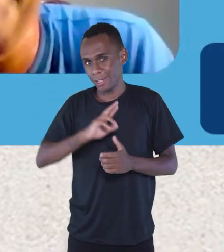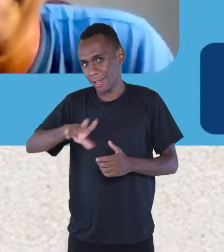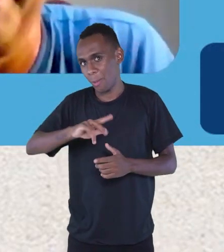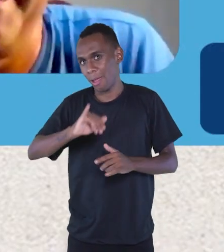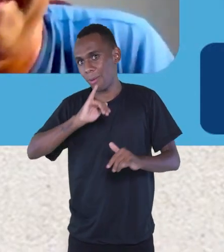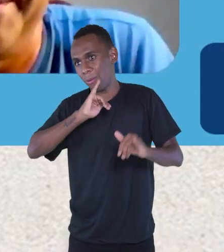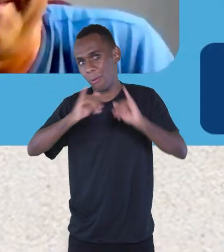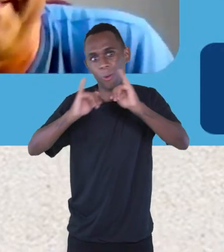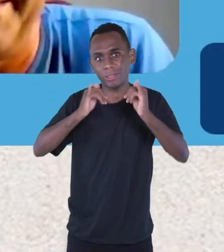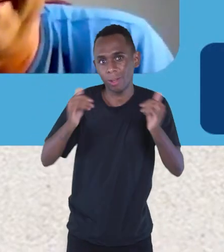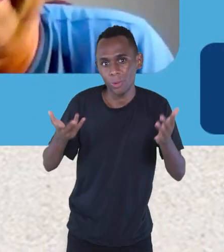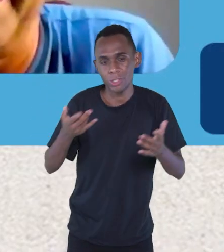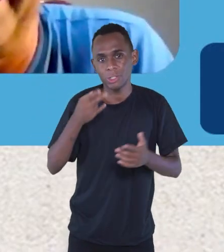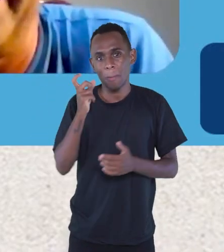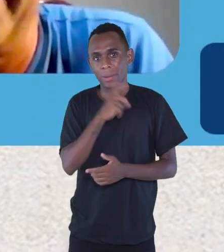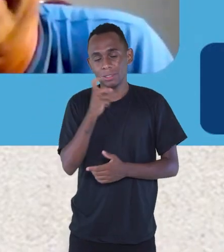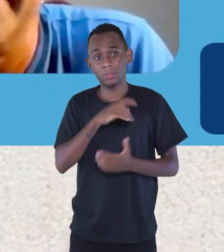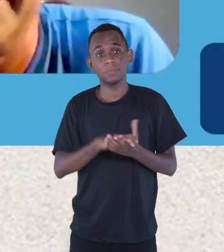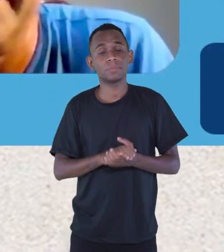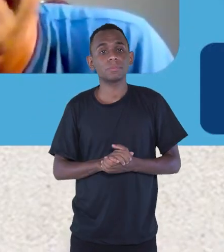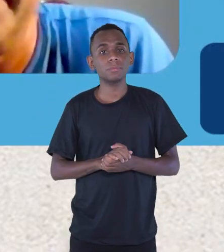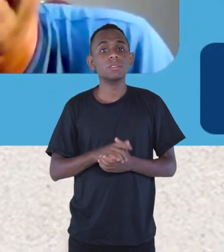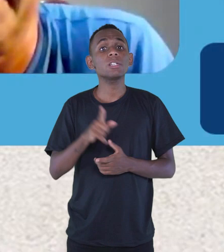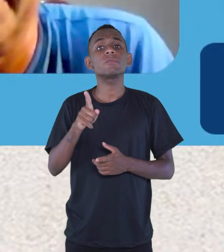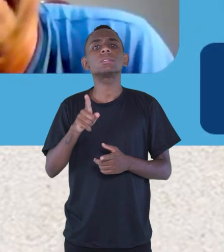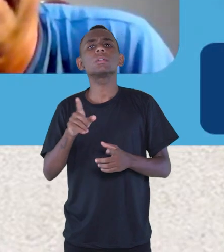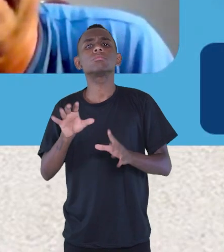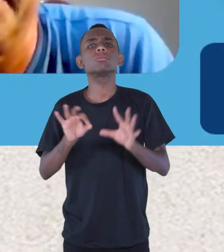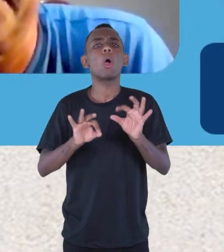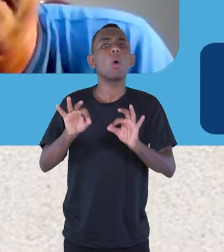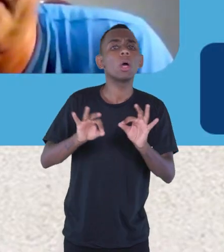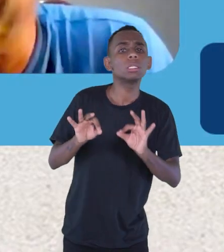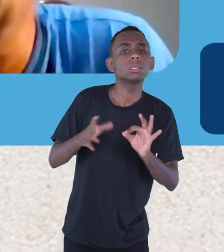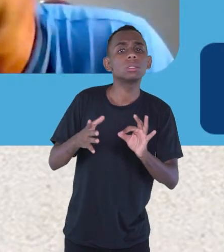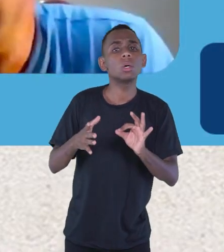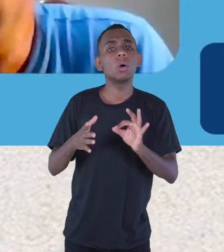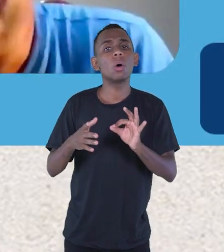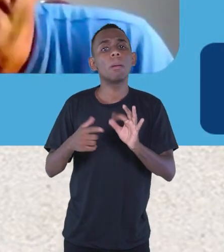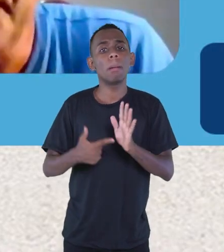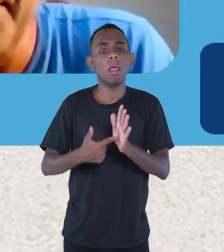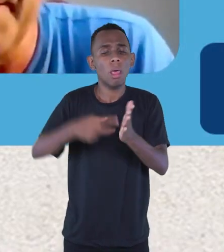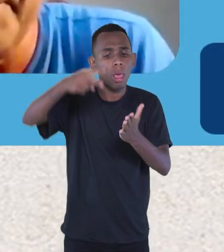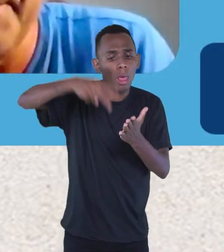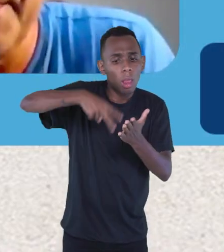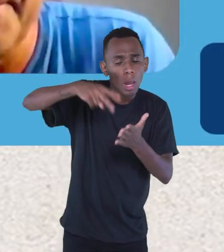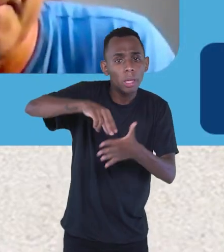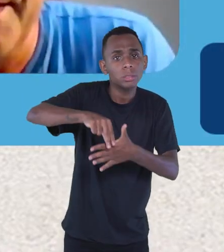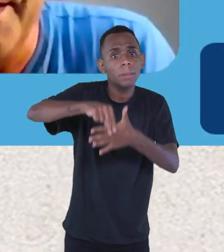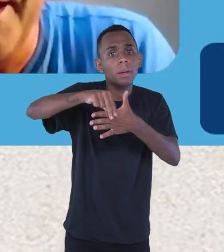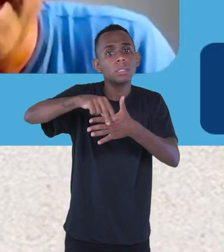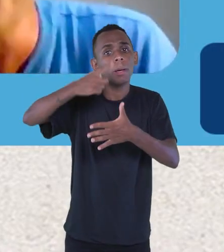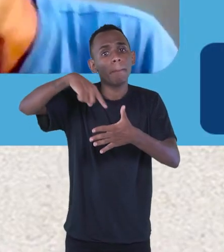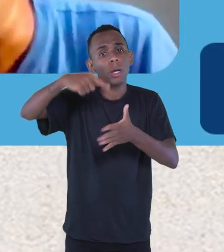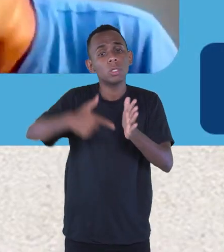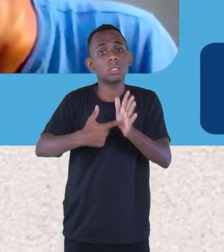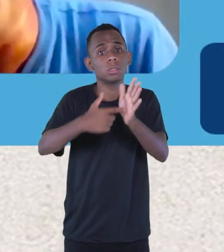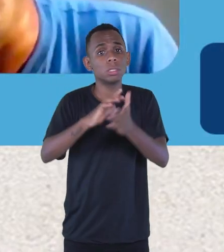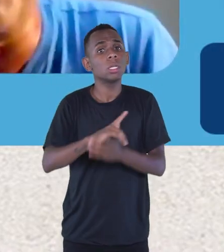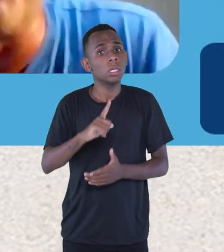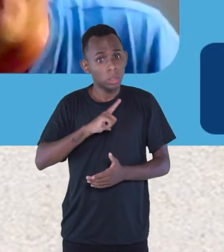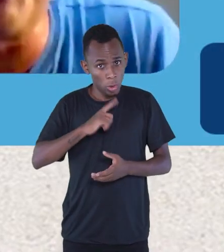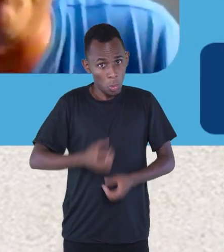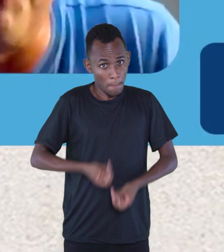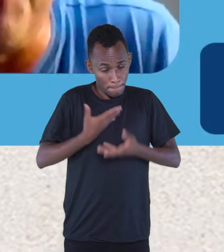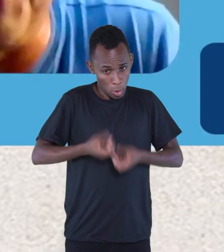né? E você separou alguma história para fazer para a gente? Algum cordel? Eu tenho um